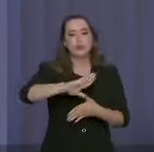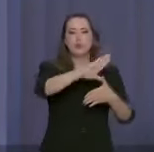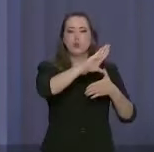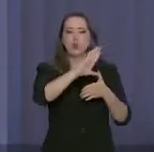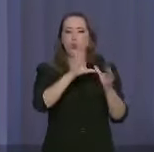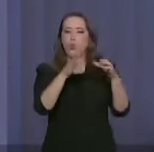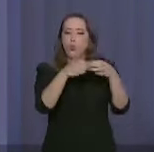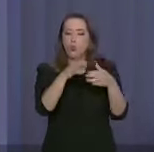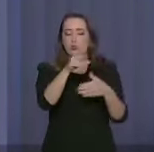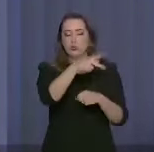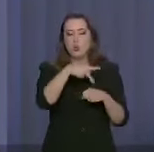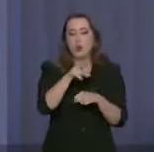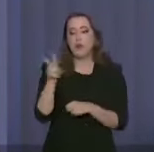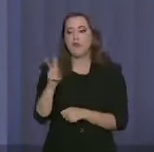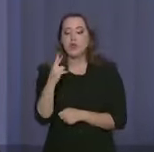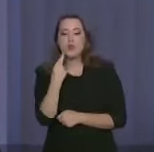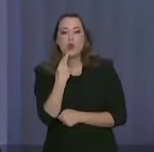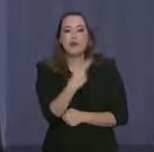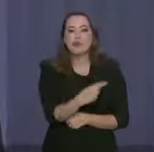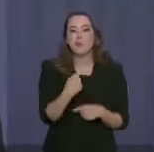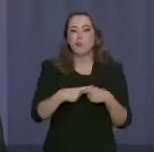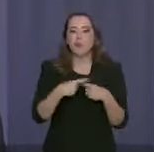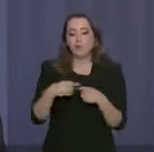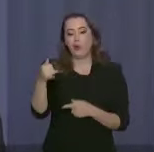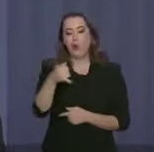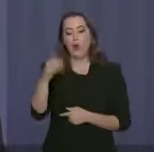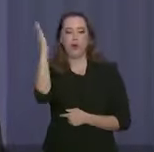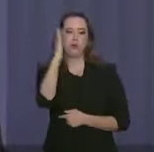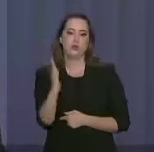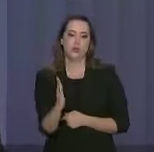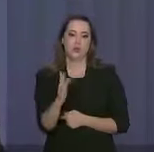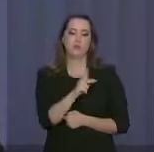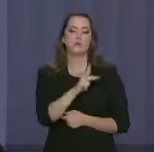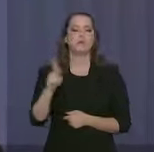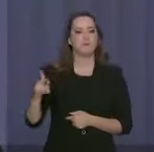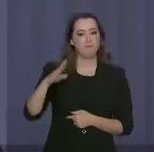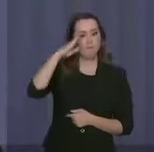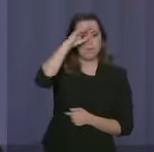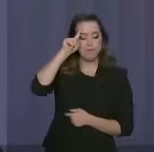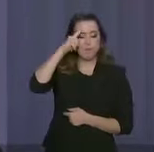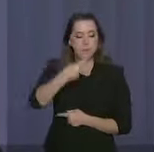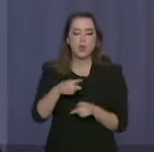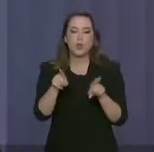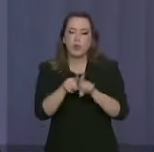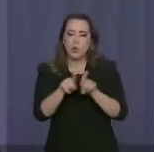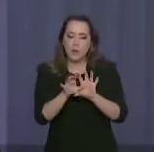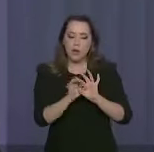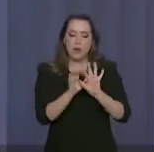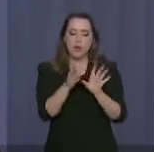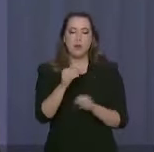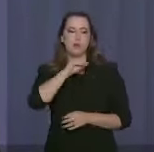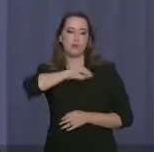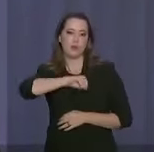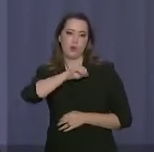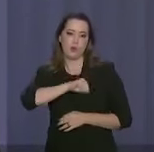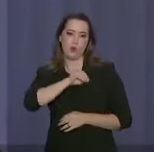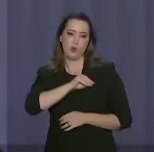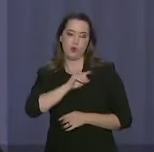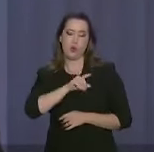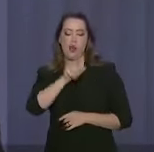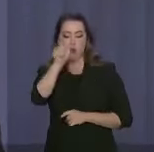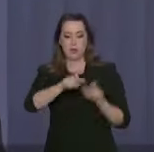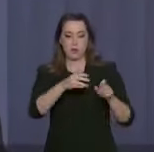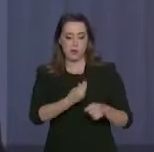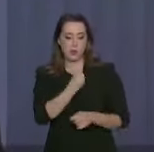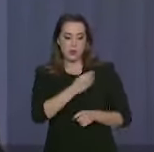Venezuela se manifeste sobre o material coletado. O presidente Jair Bolsonaro determinou ainda a liberação de seguro defeso para aqueles que